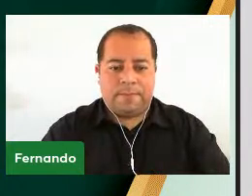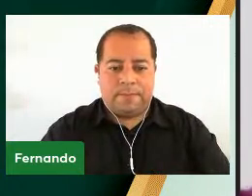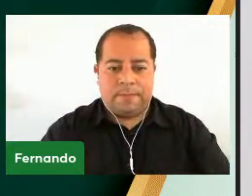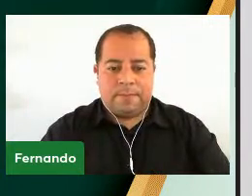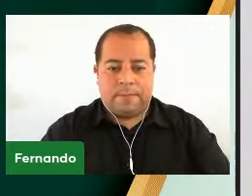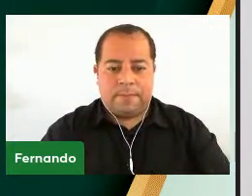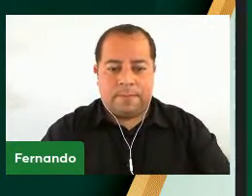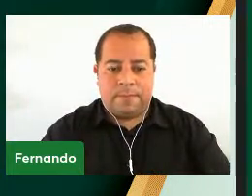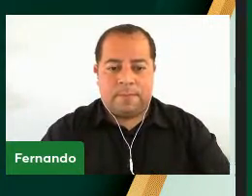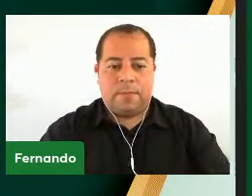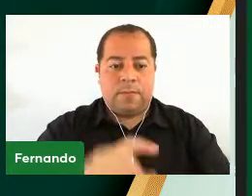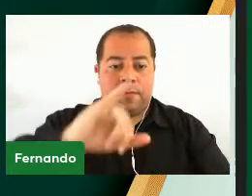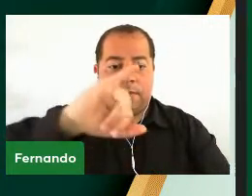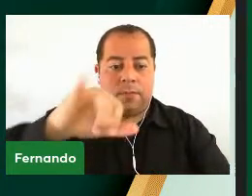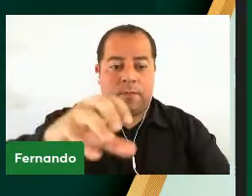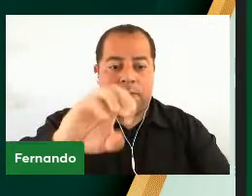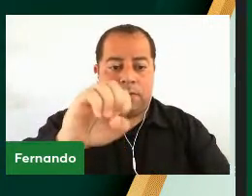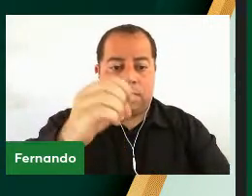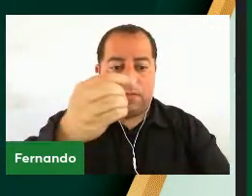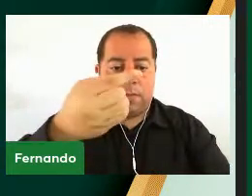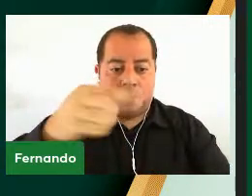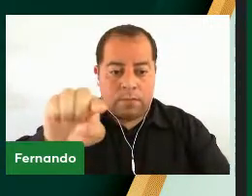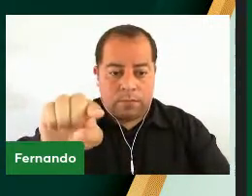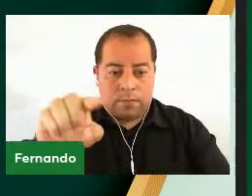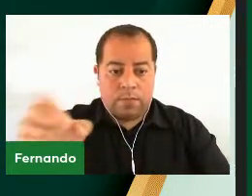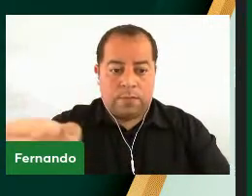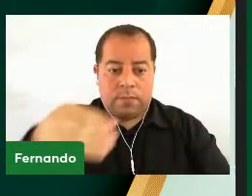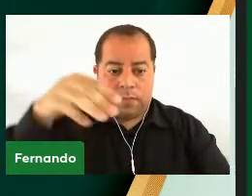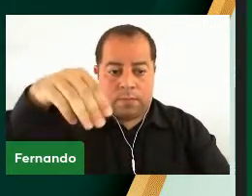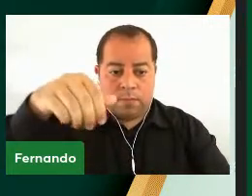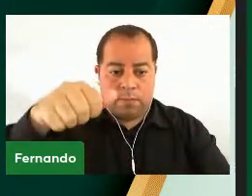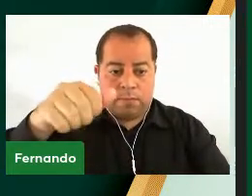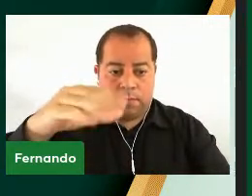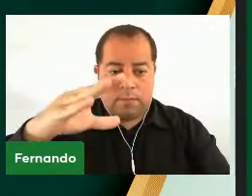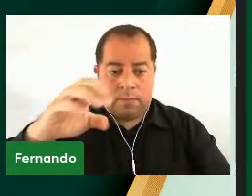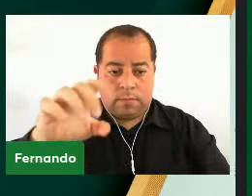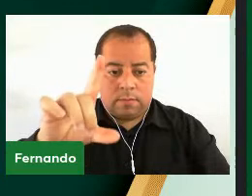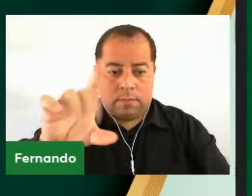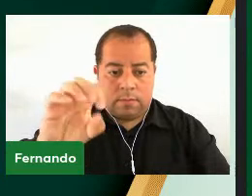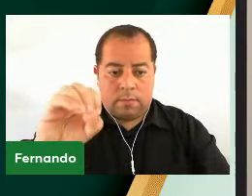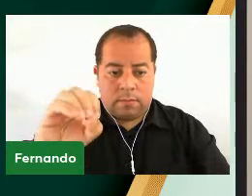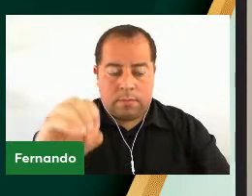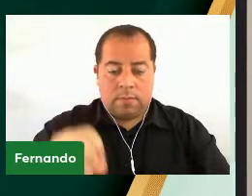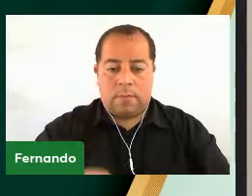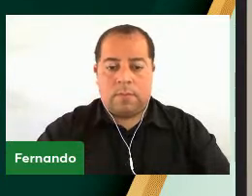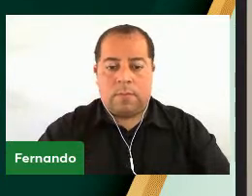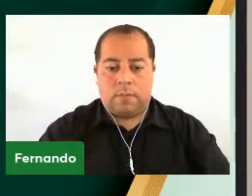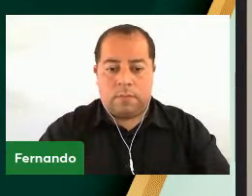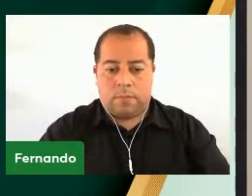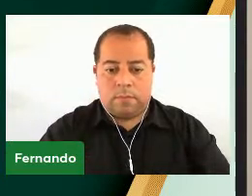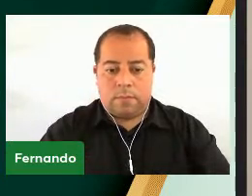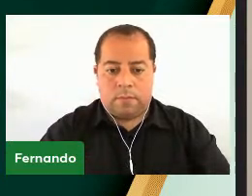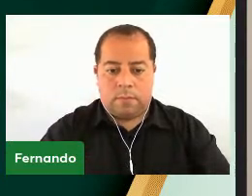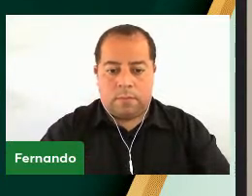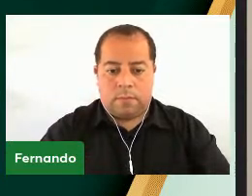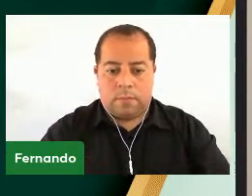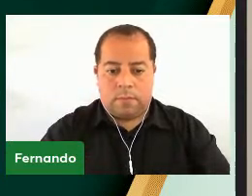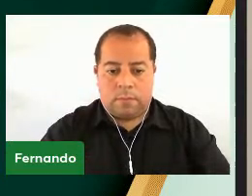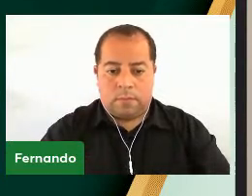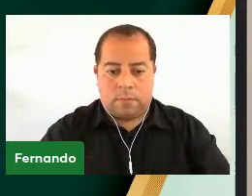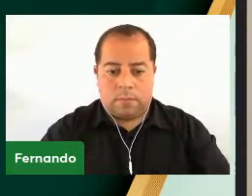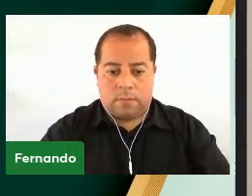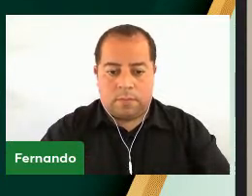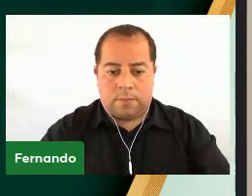João Marcos Fonseca de Macedo e Souza João Marcos de Macedo e